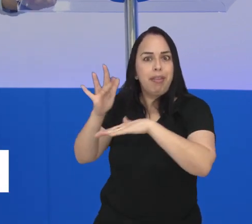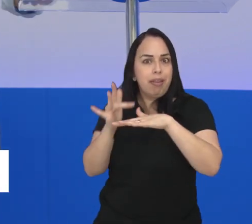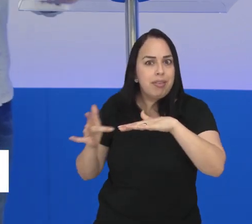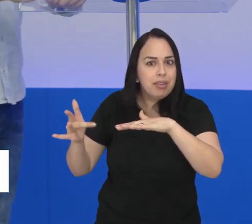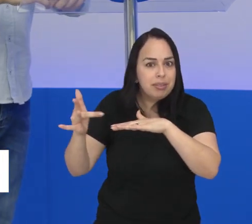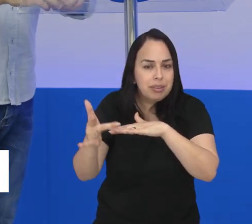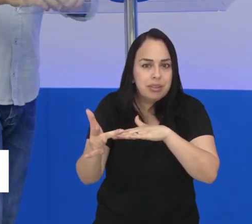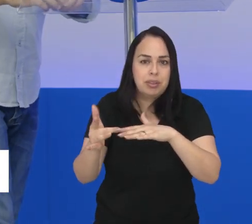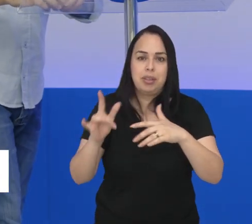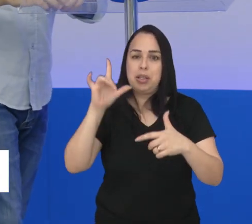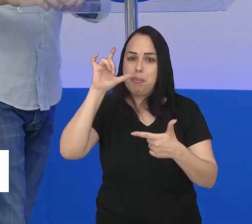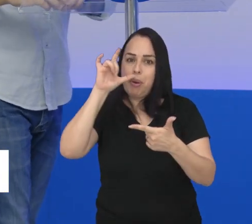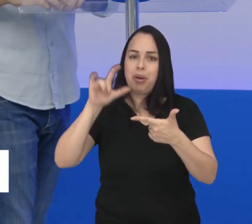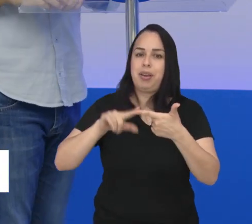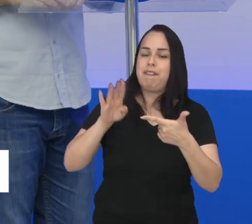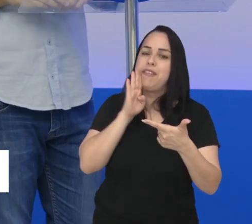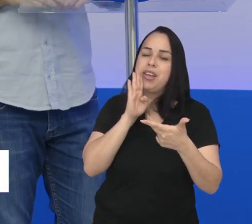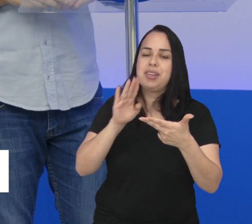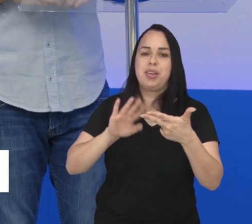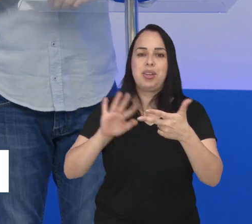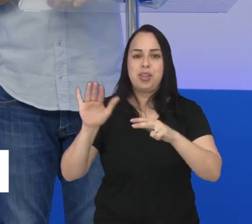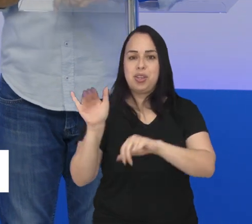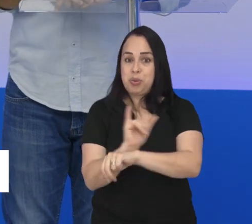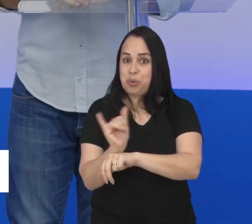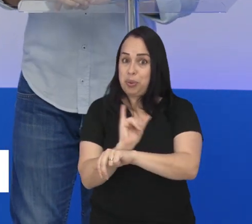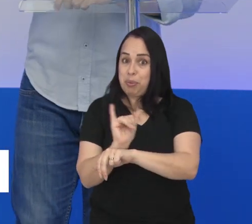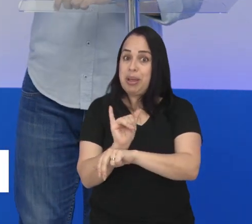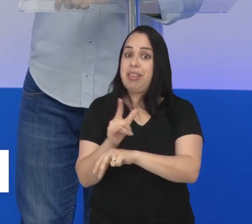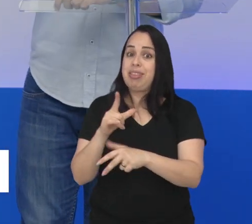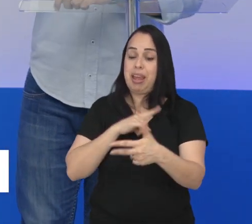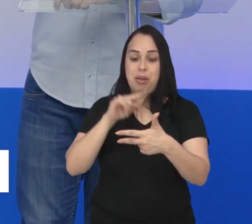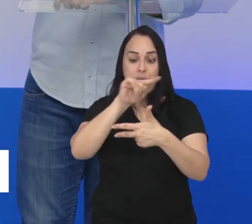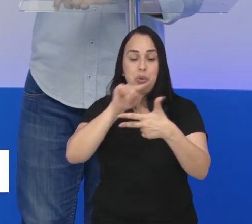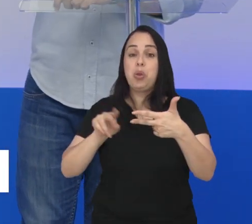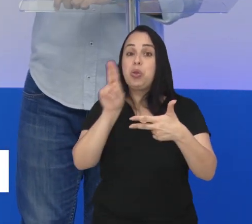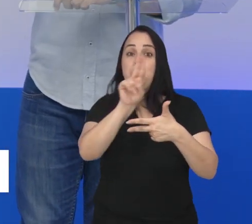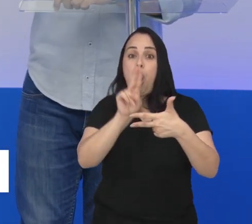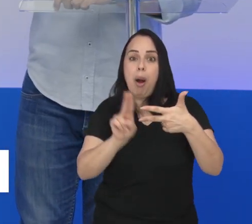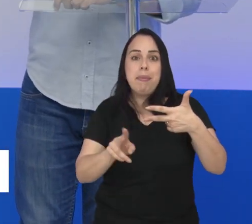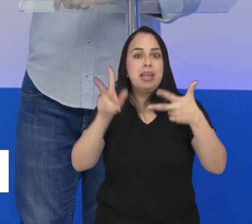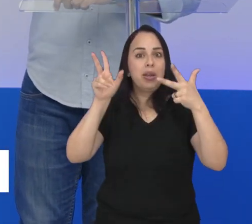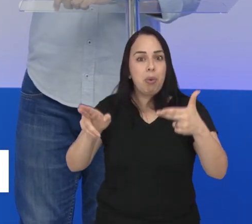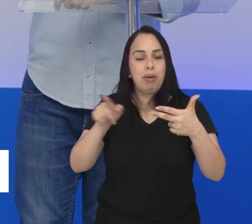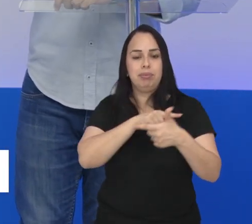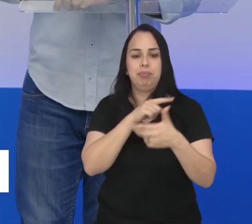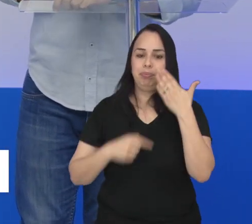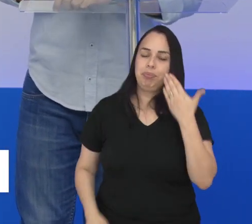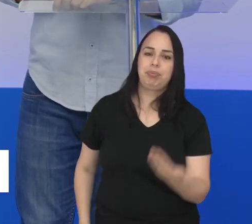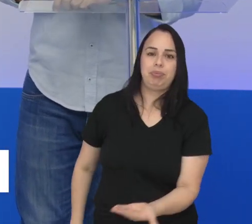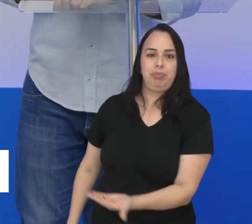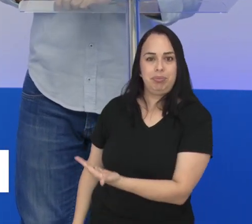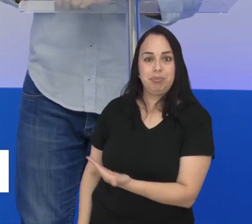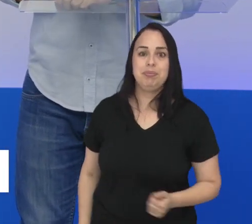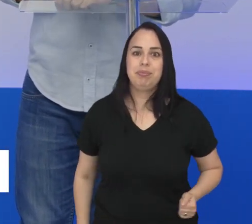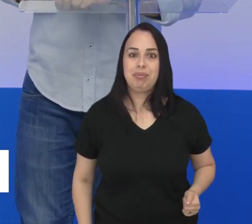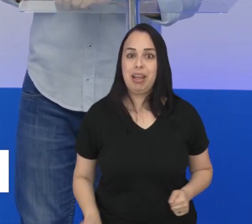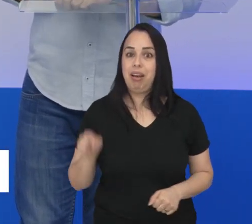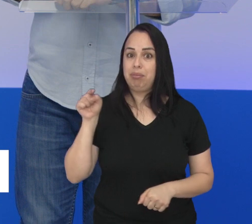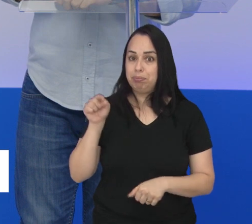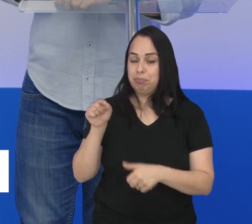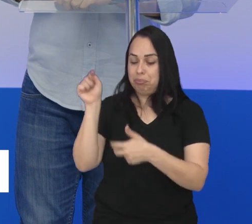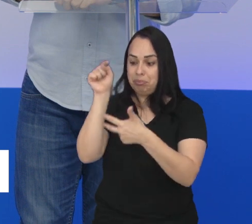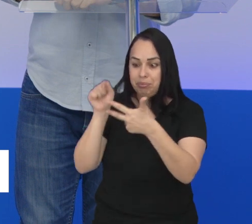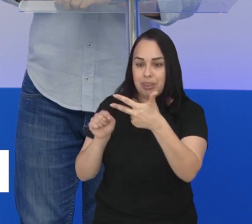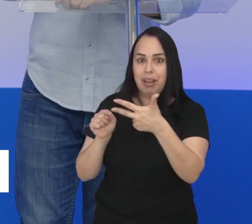redes sociais. O Instagram, Facebook, YouTube da Câmara tem o mesmo endereço, o arroba TV Câmara SJC.